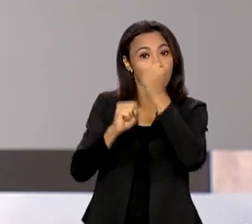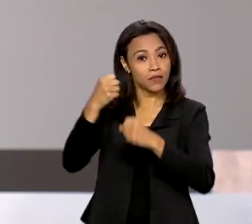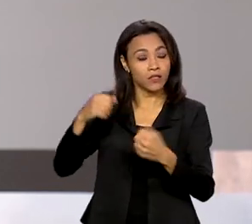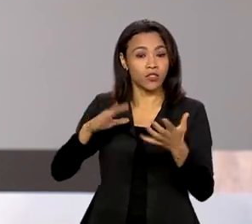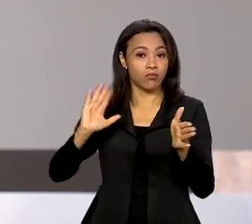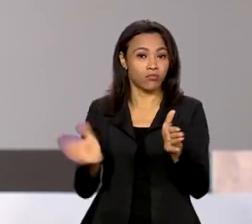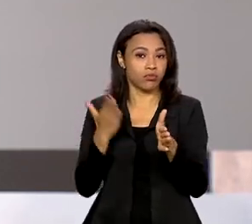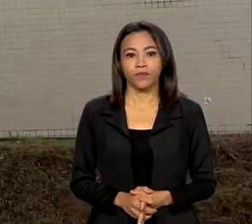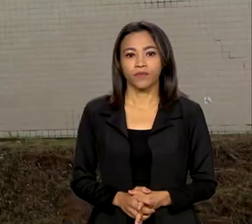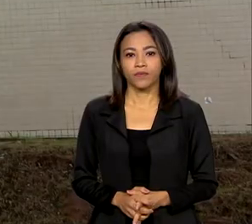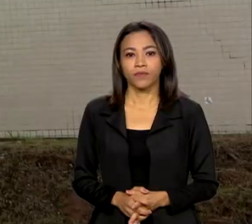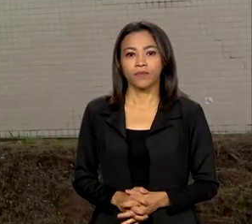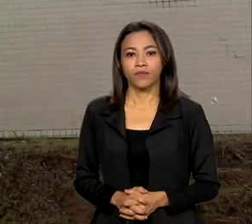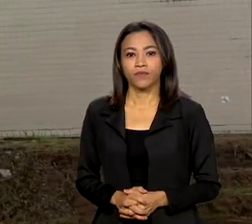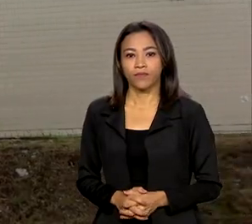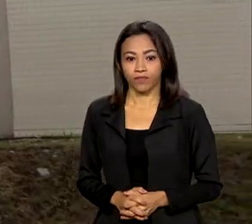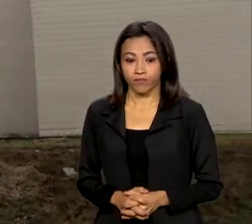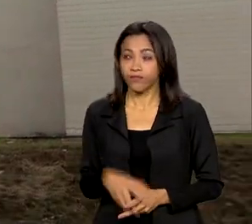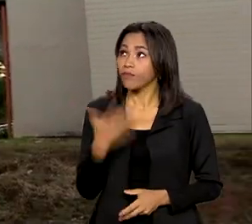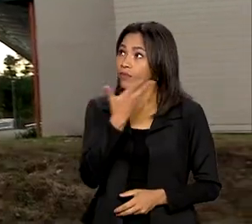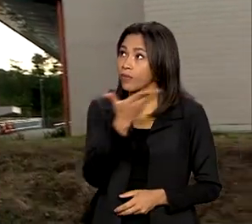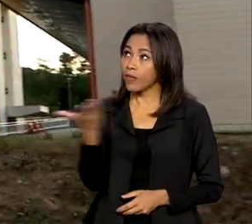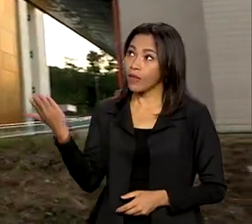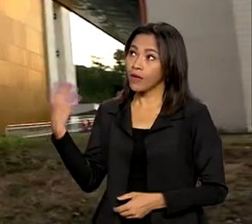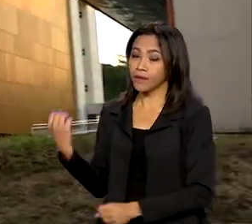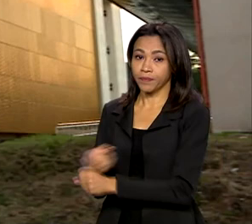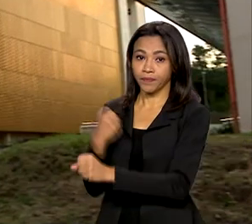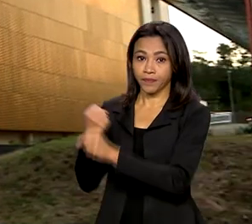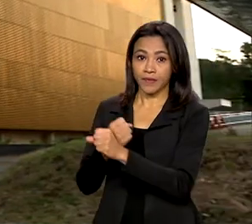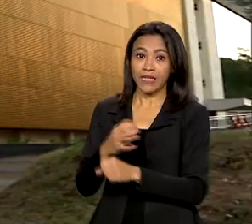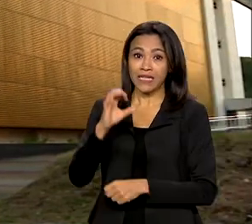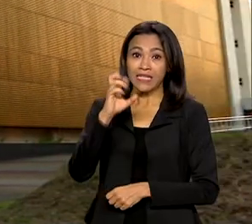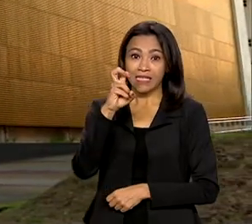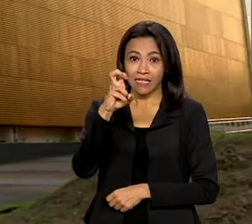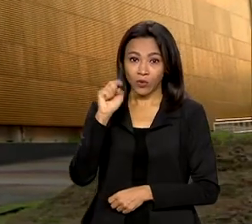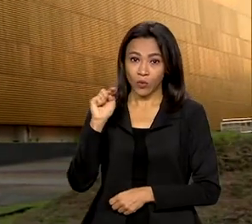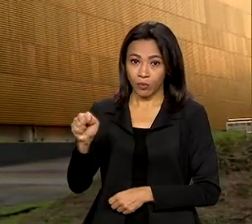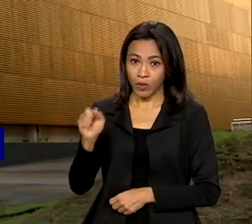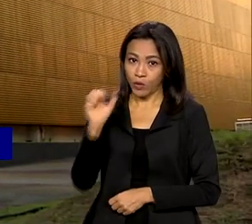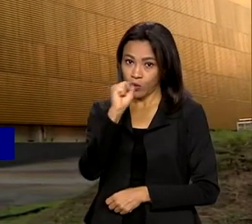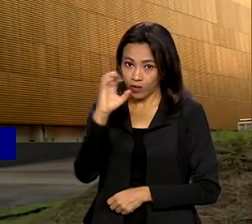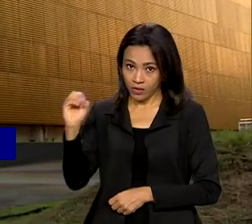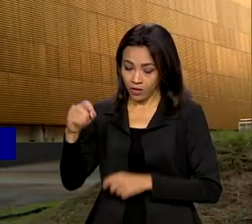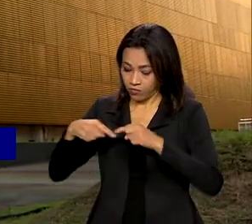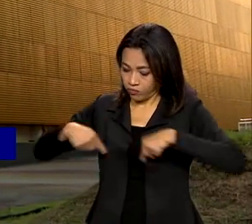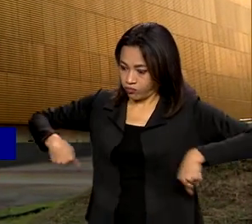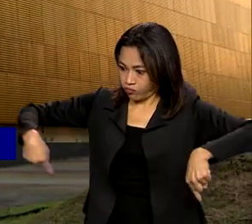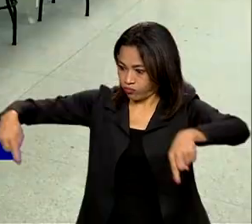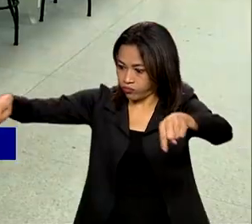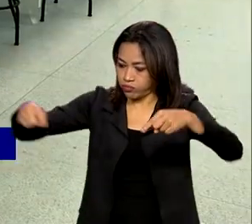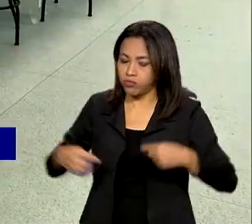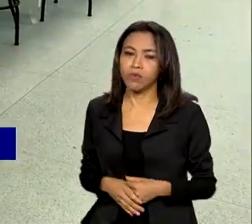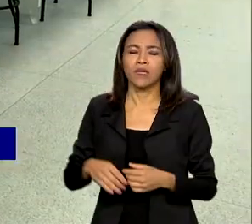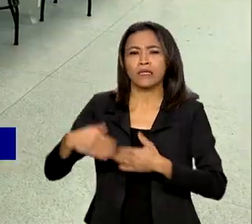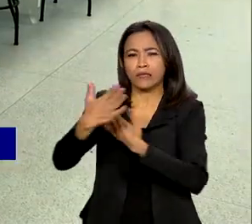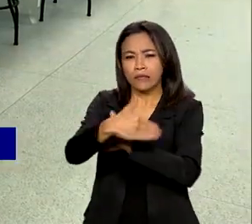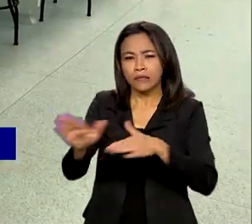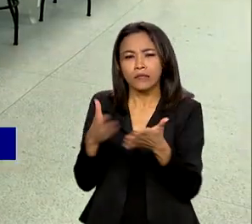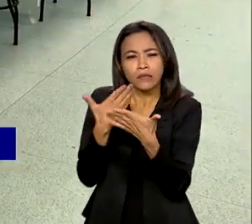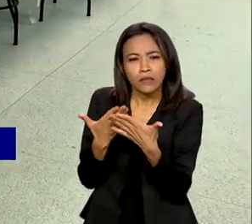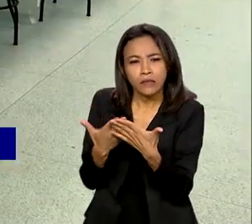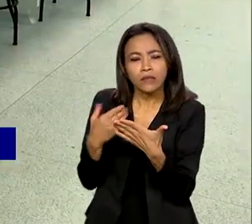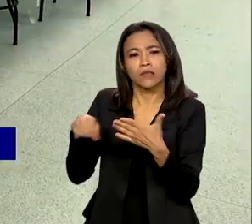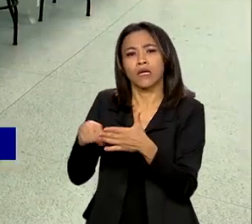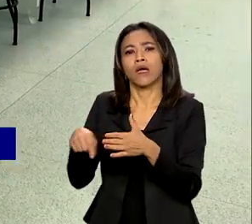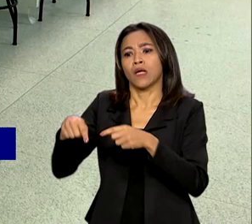elétricos. O prédio de 5.800 metros quadrados abriga salas de aula, 22 laboratórios de